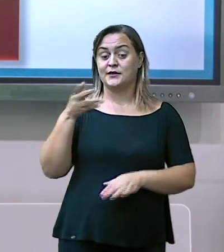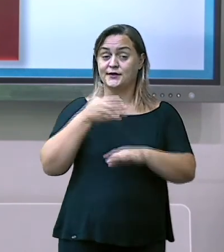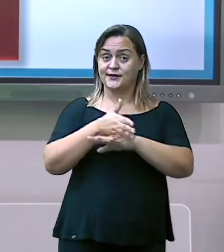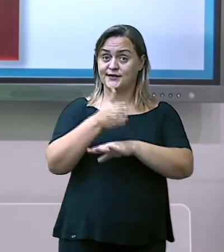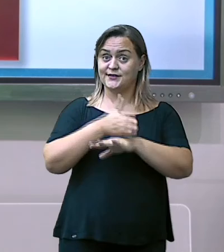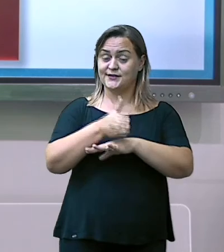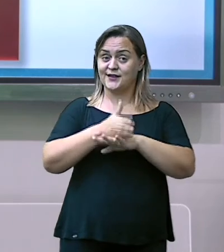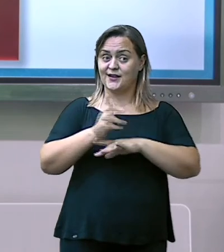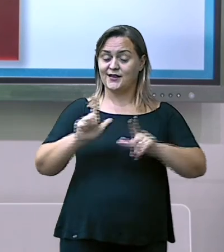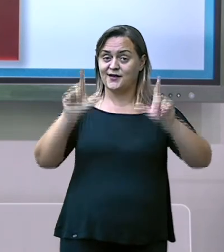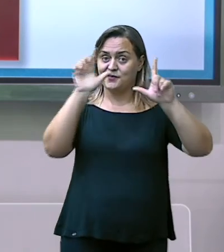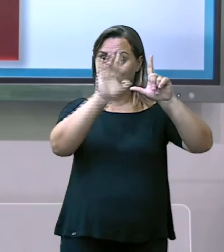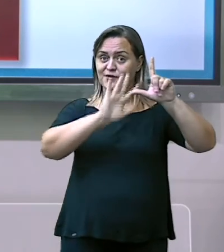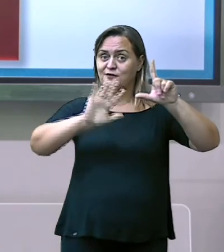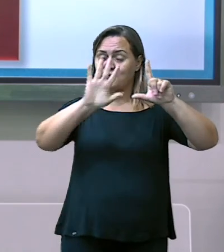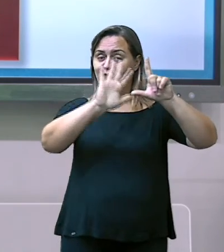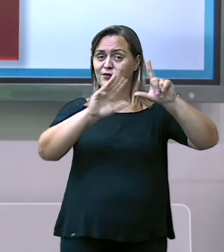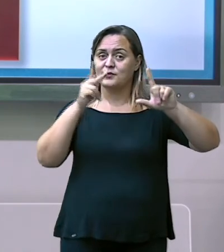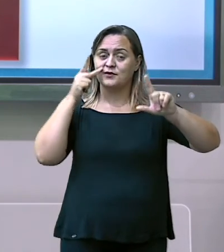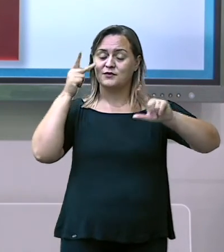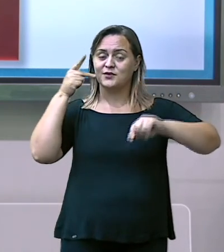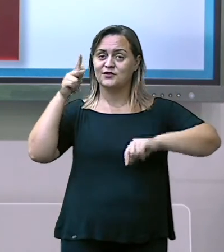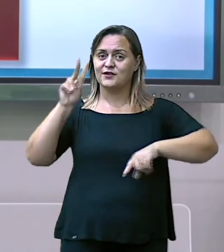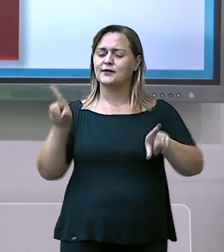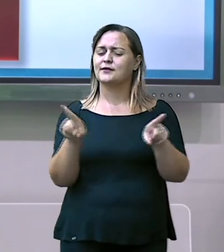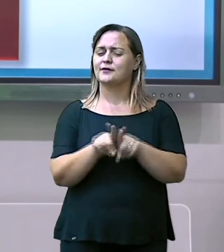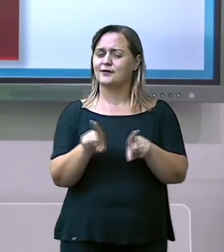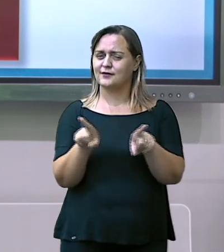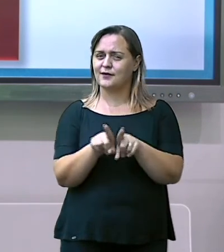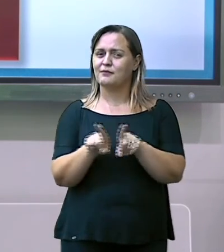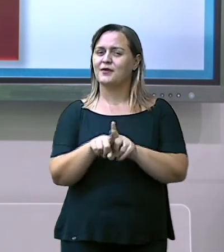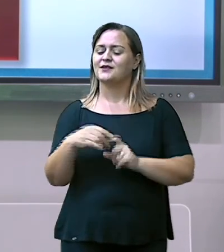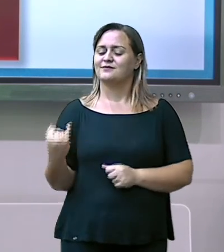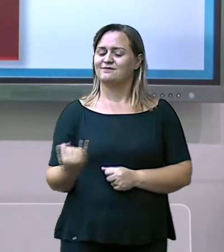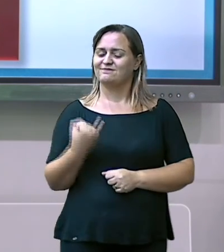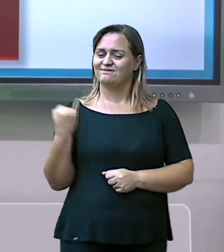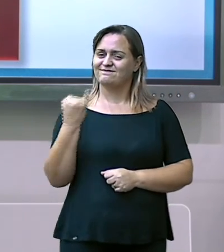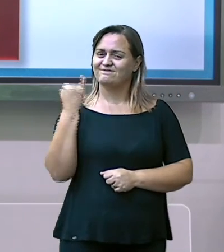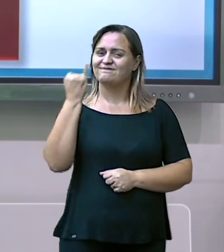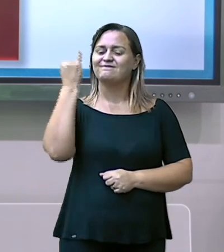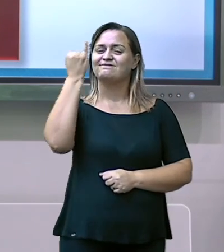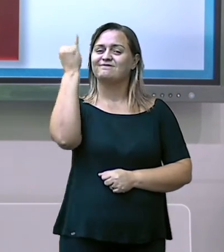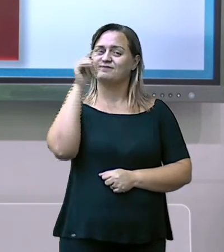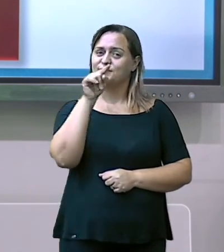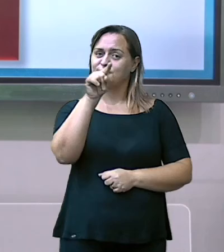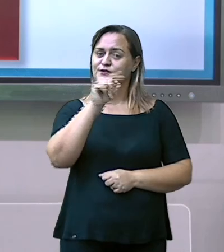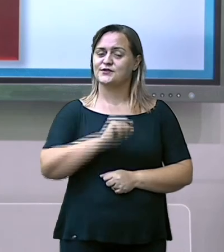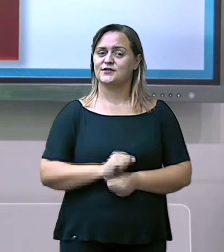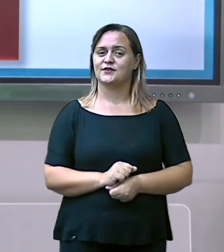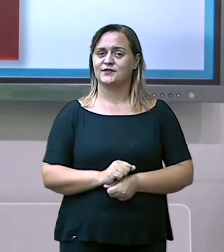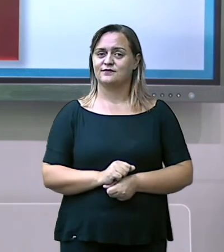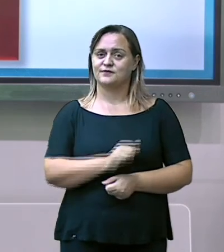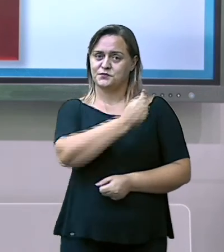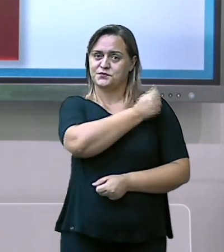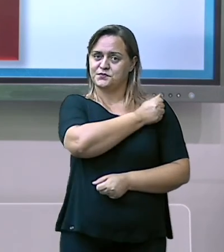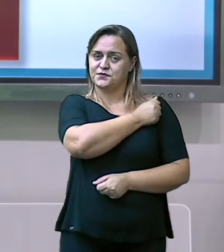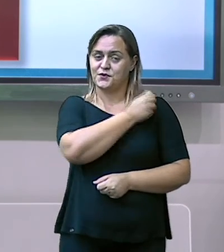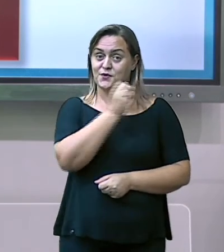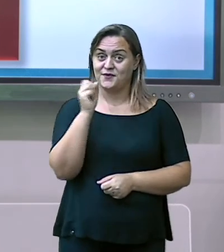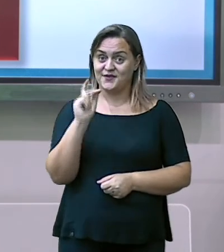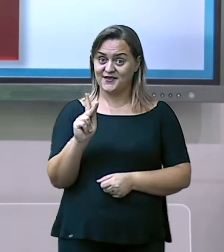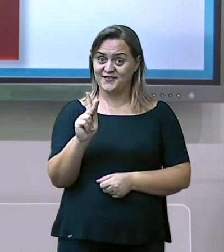SMED TV também é muito importante para você. Ok?